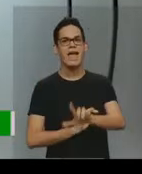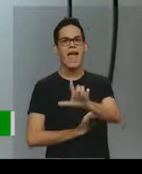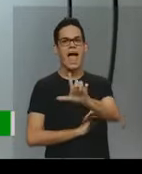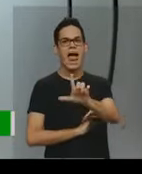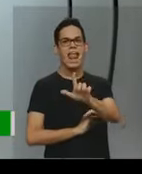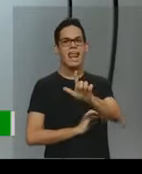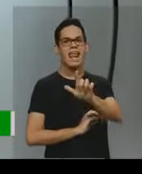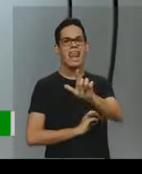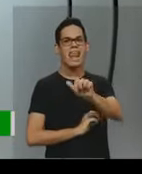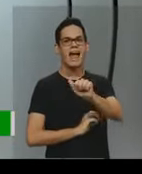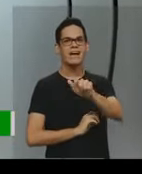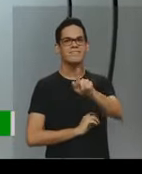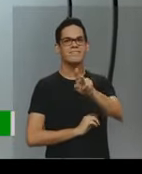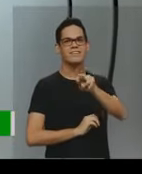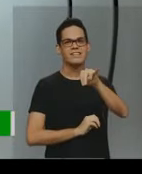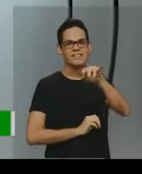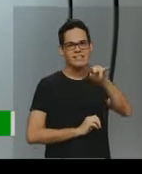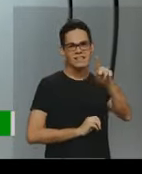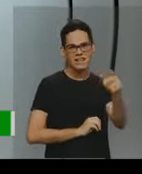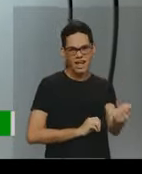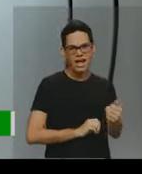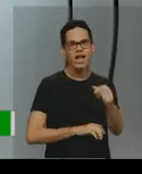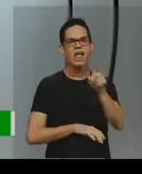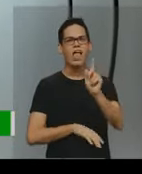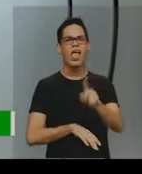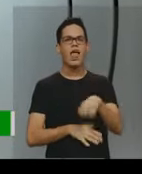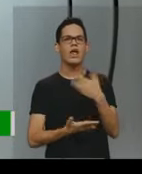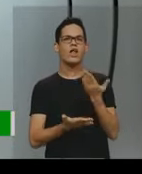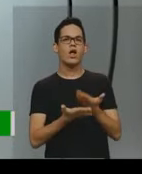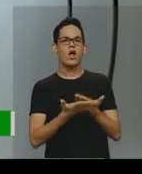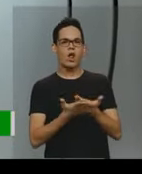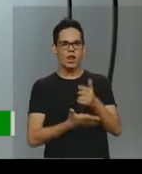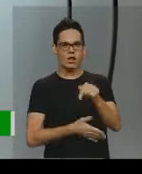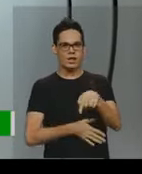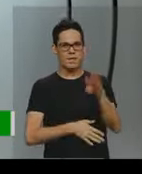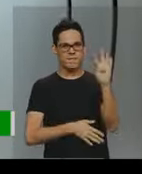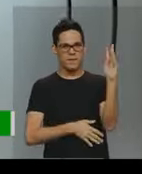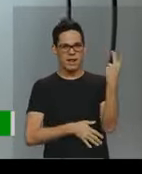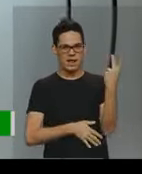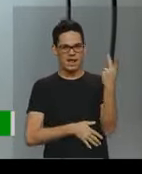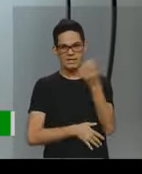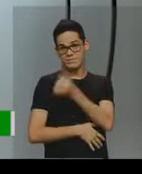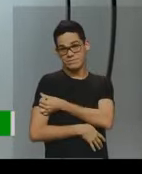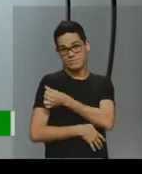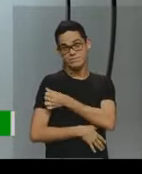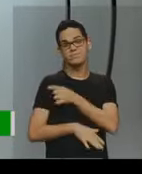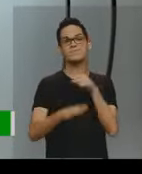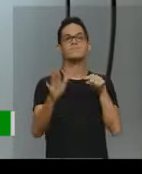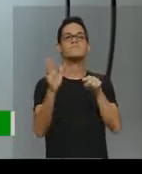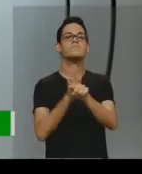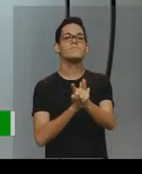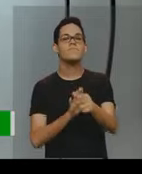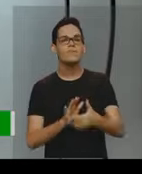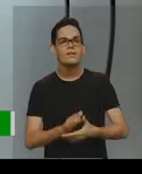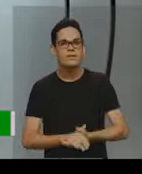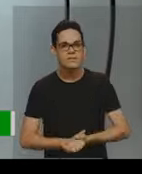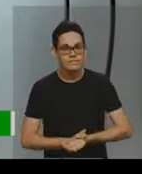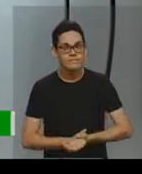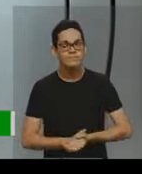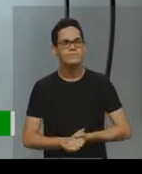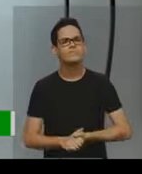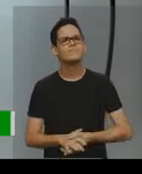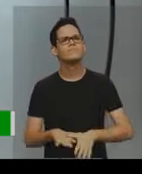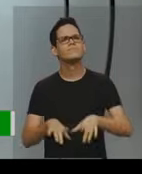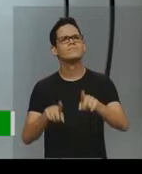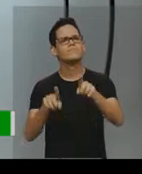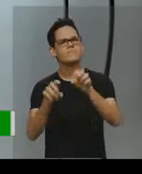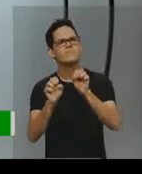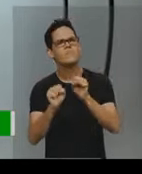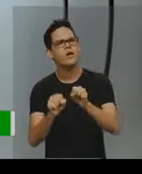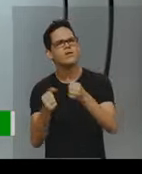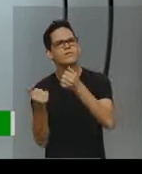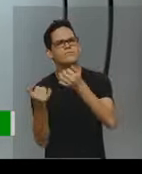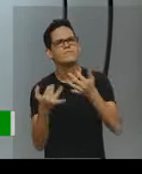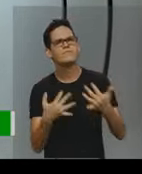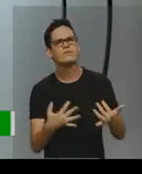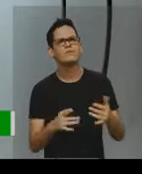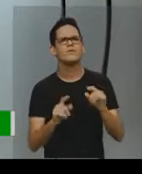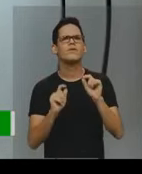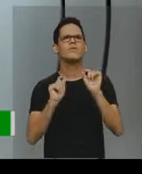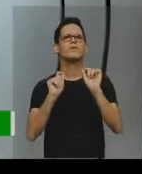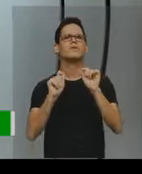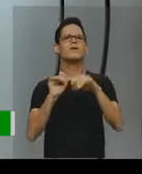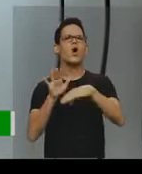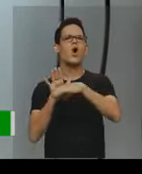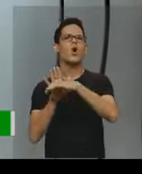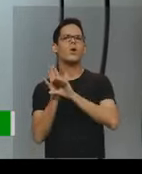Souza, da Escola Estadual Amélia Josefina, aqui de Belo Horizonte, do sexto ano, está perguntando. Poderia explicar novamente o que é